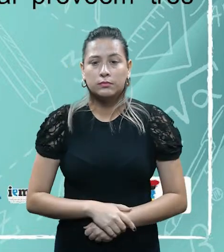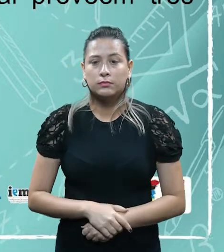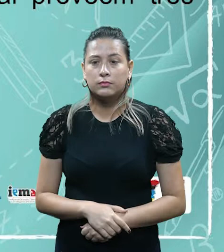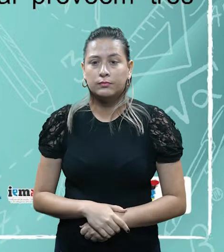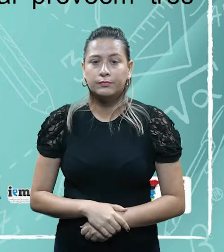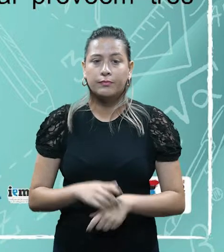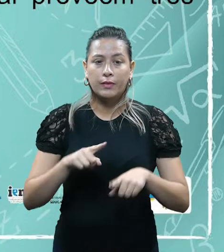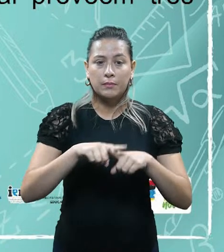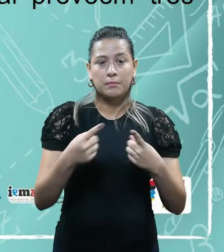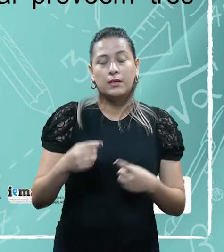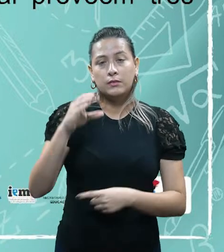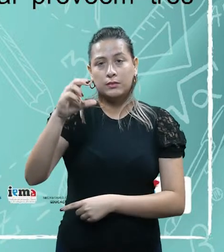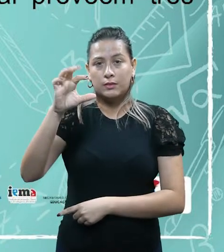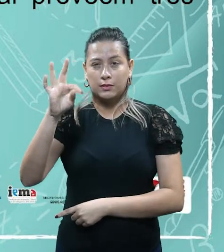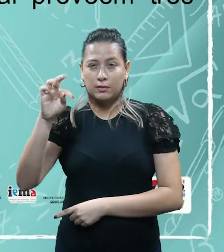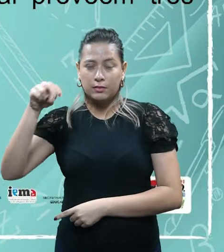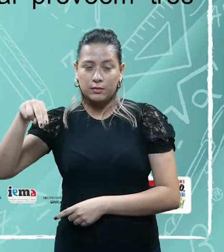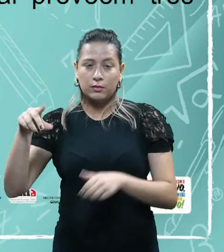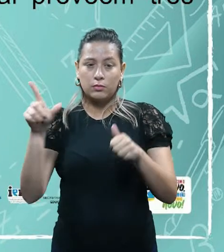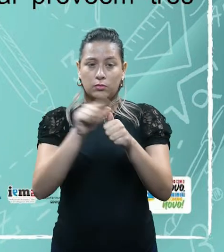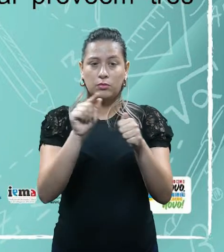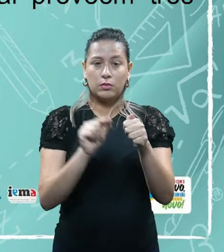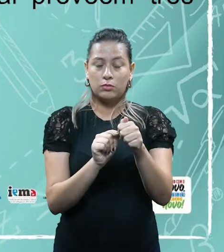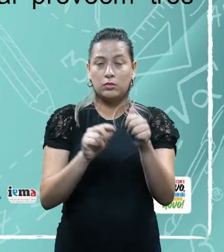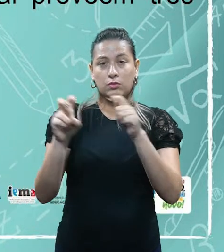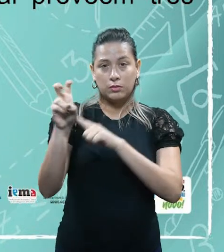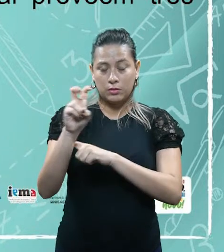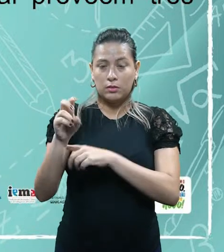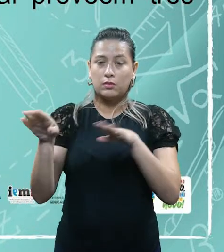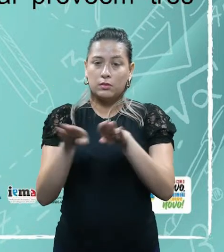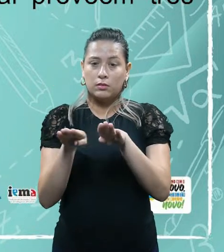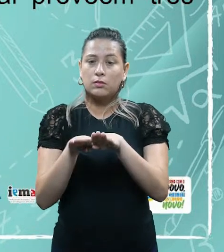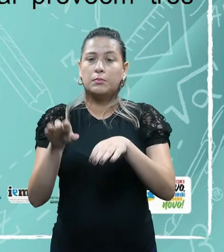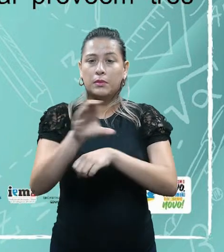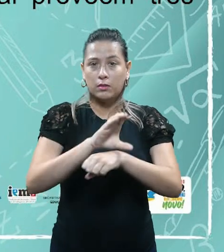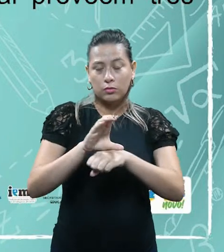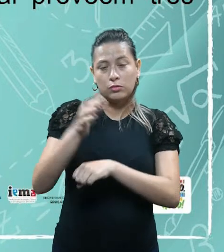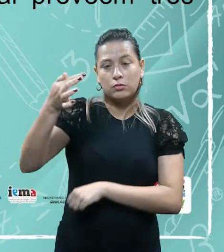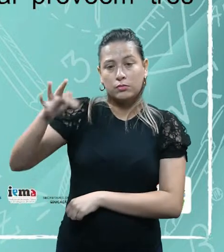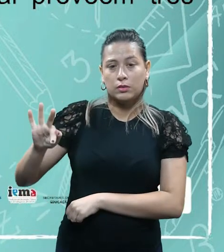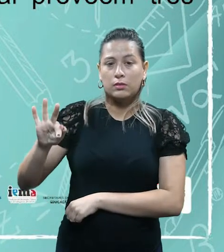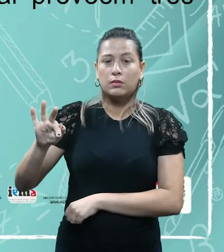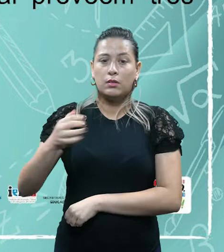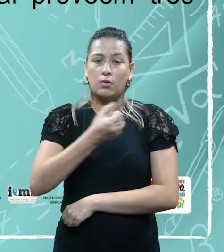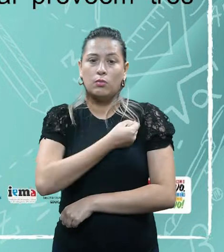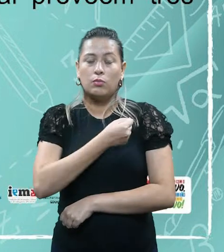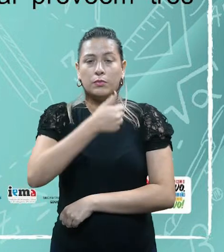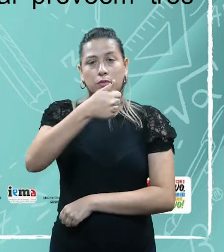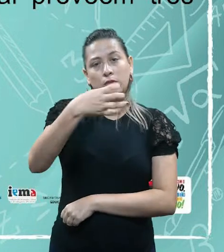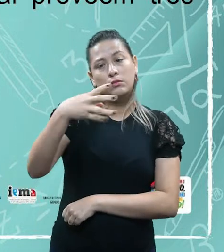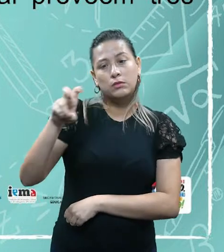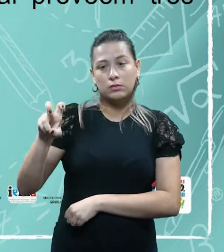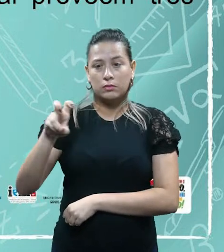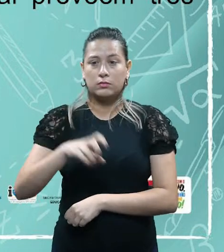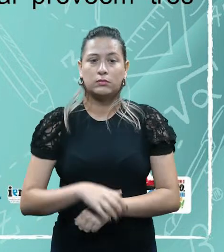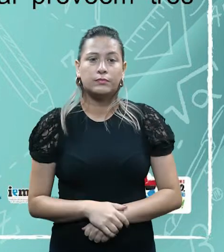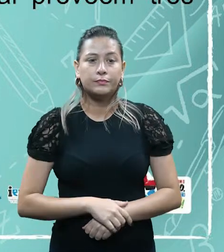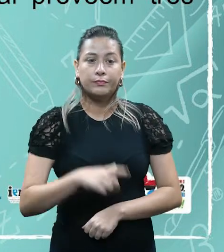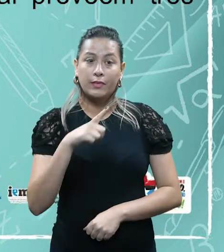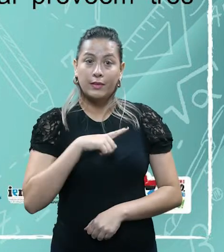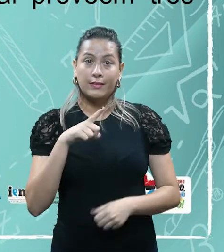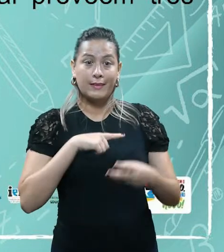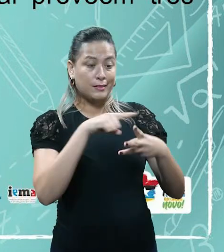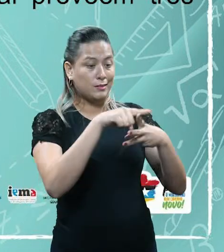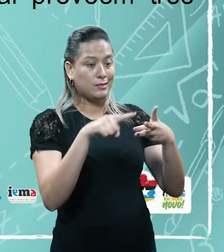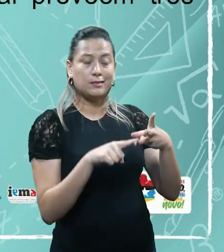Já o nosso CTN, lá no artigo 5º e na nossa Constituição Federal, no artigo 145, diz que só apenas